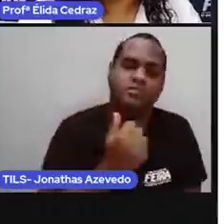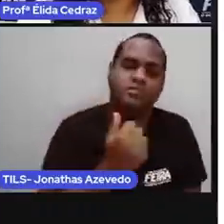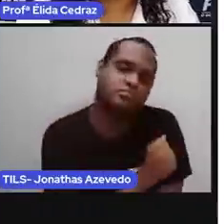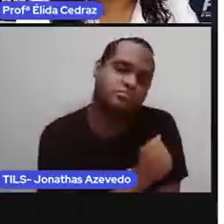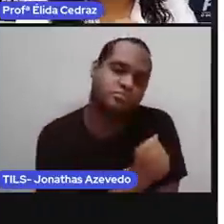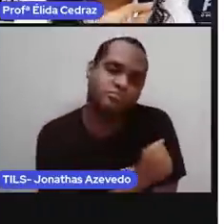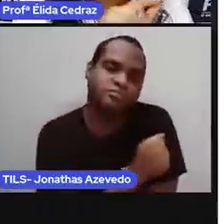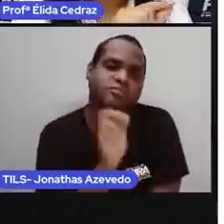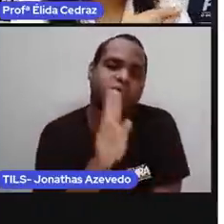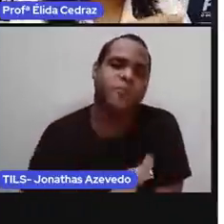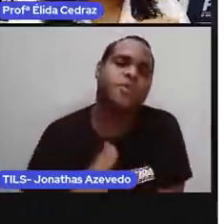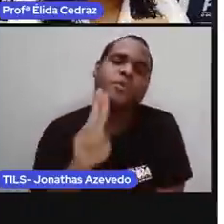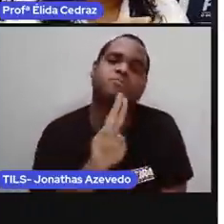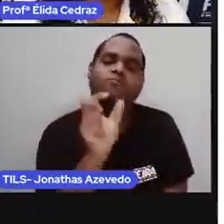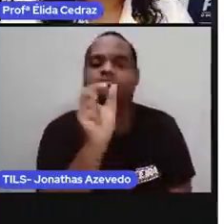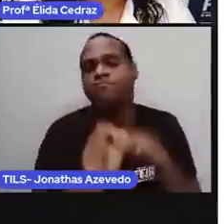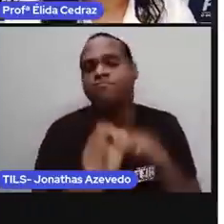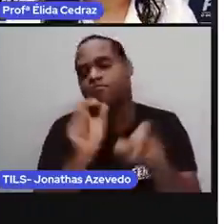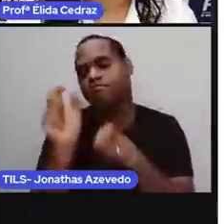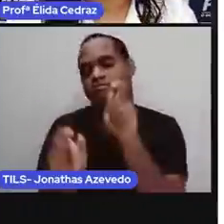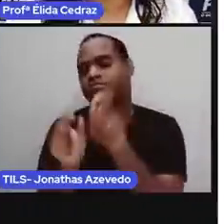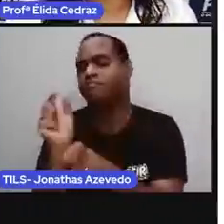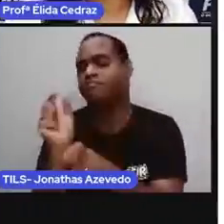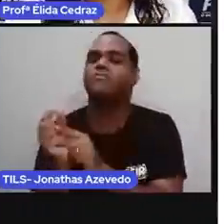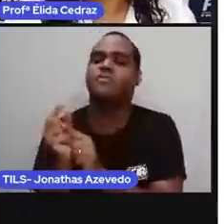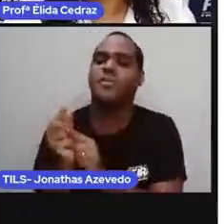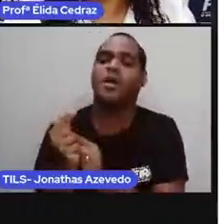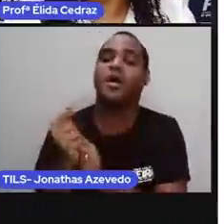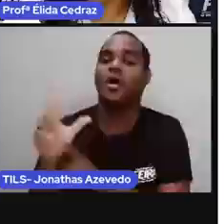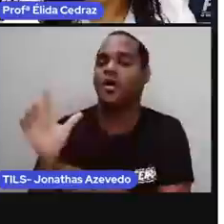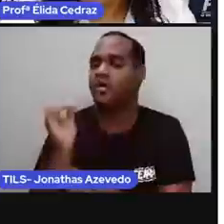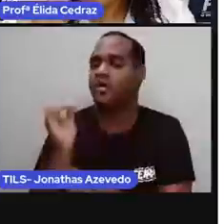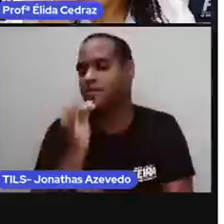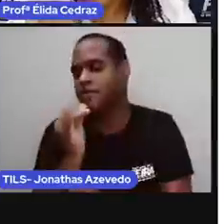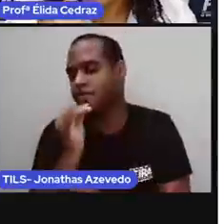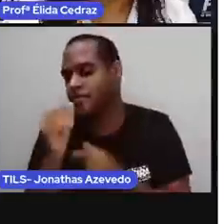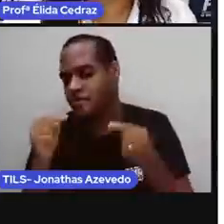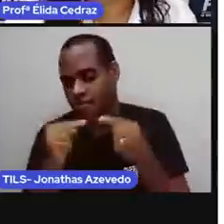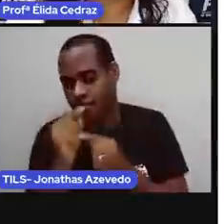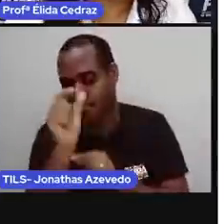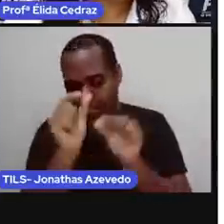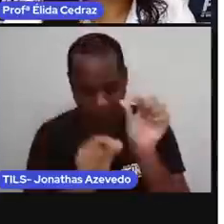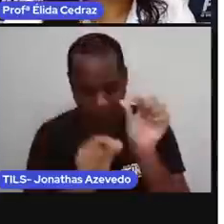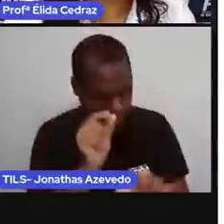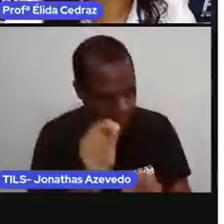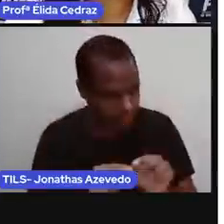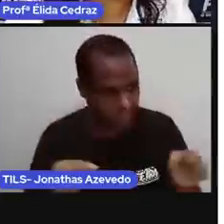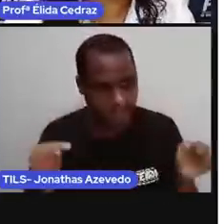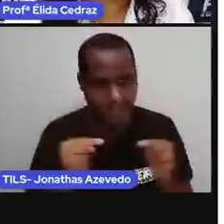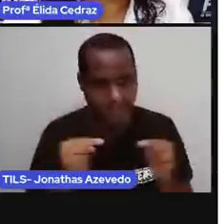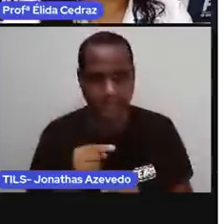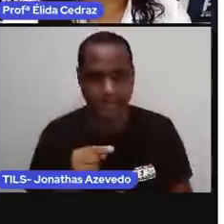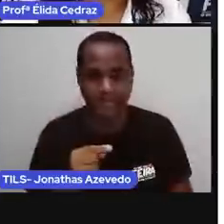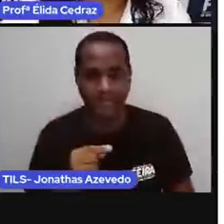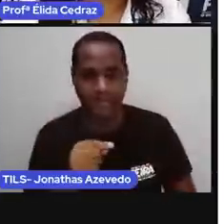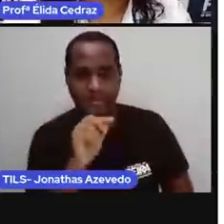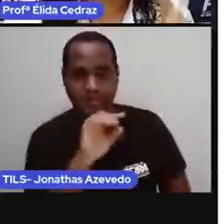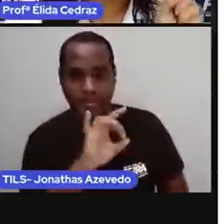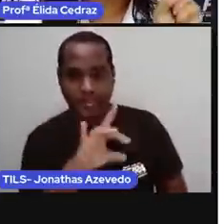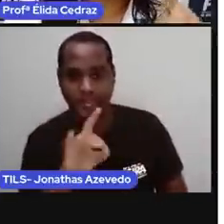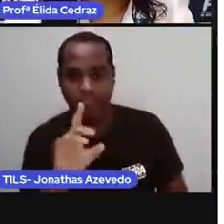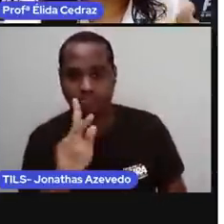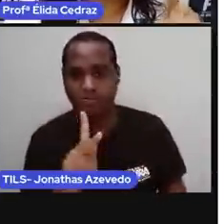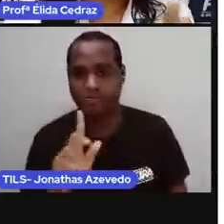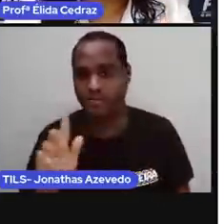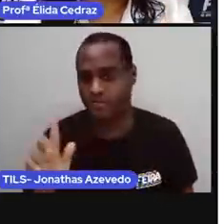palitinhos. Em cima, nós temos um palitinho para cada quilo de quindim. Vamos contar?